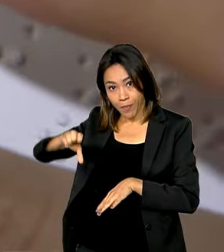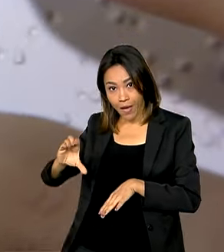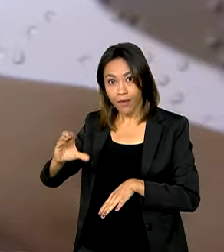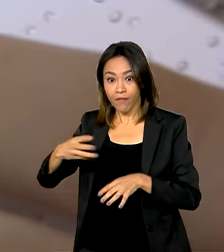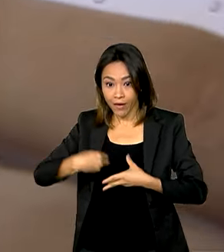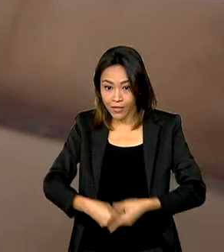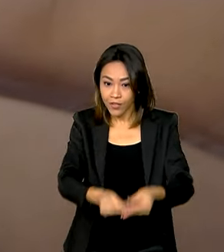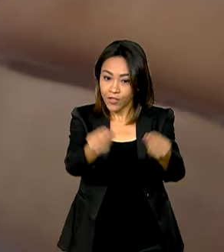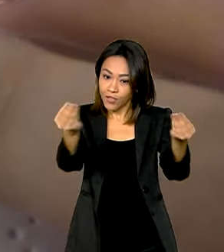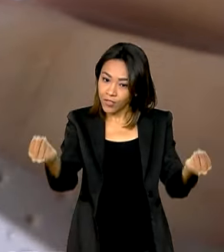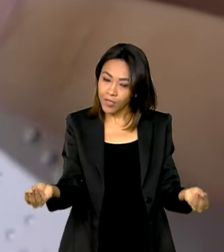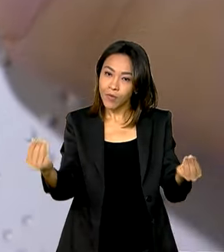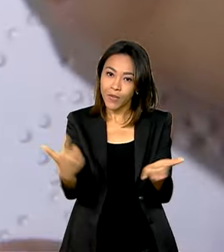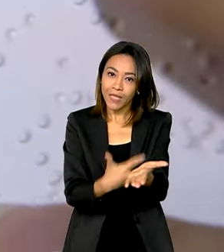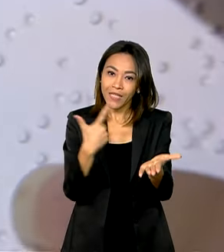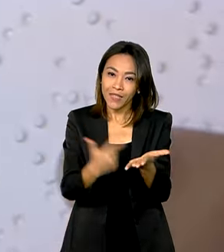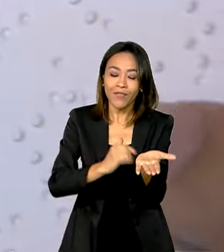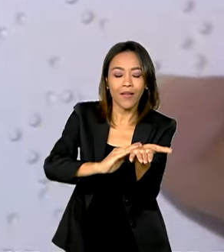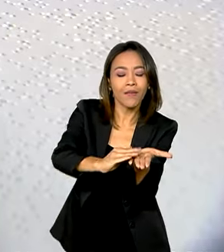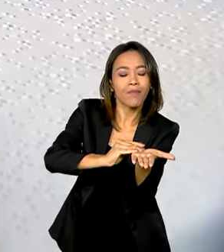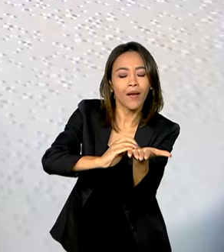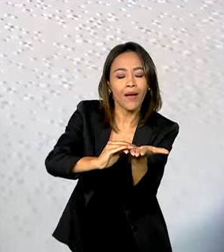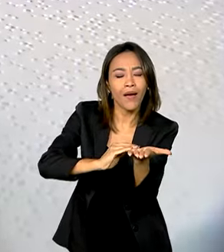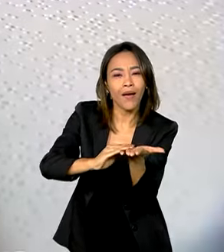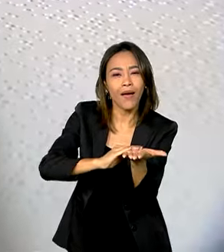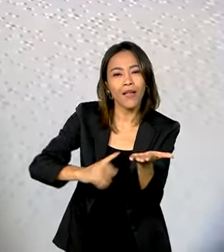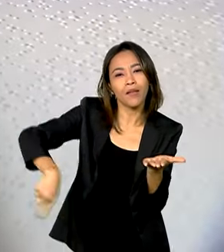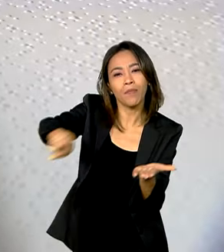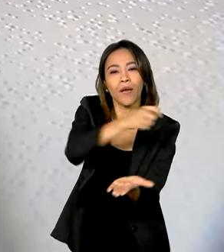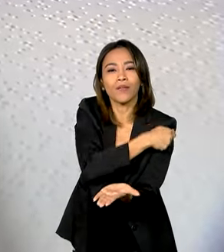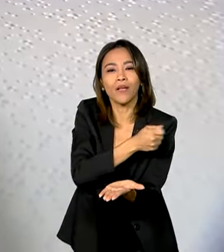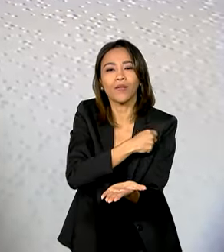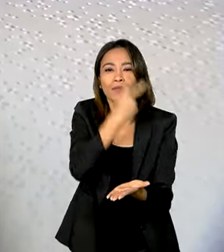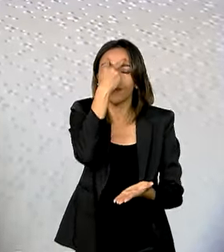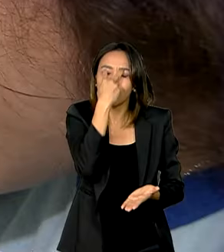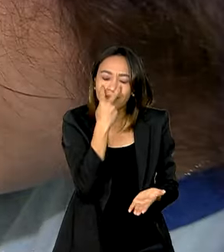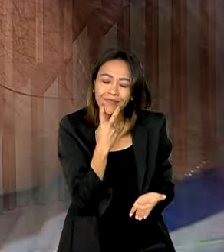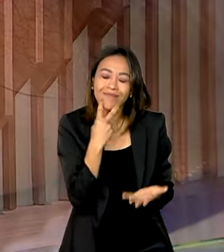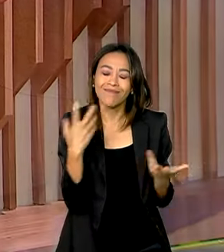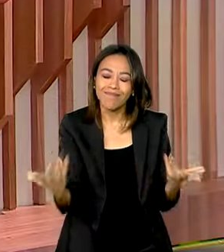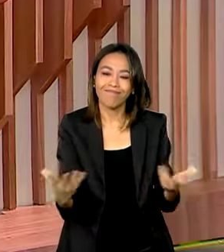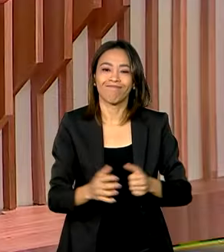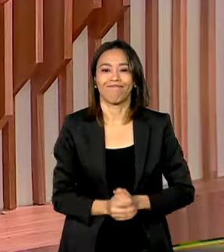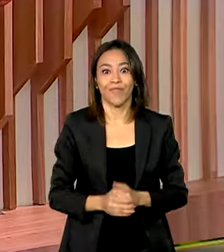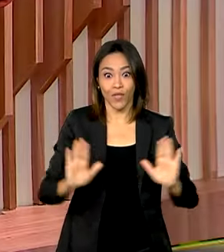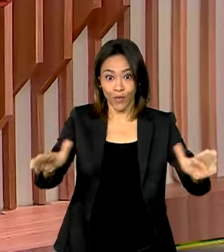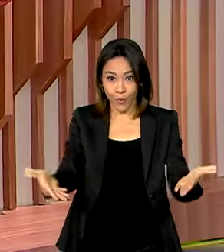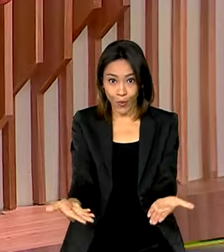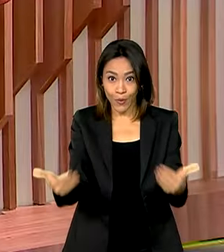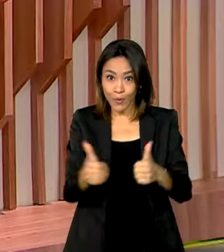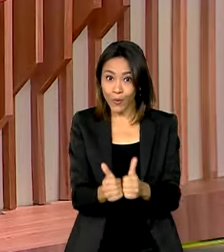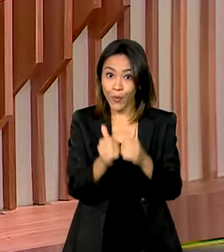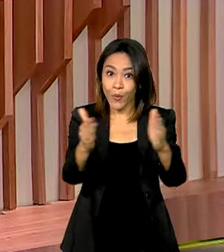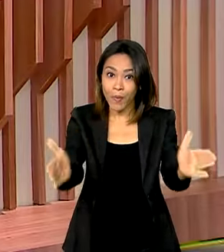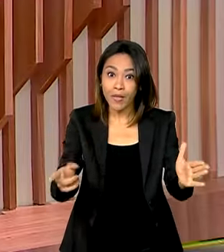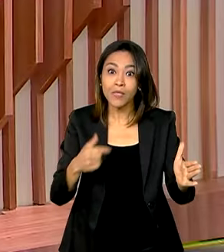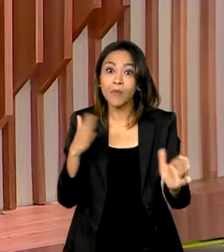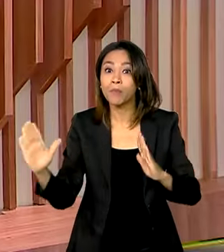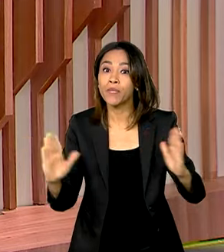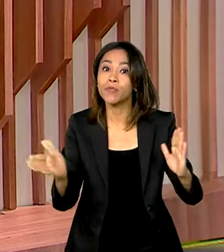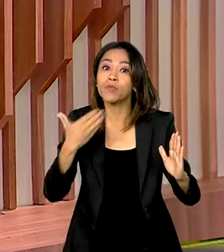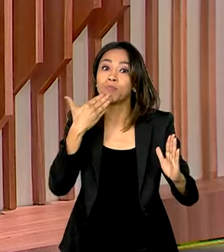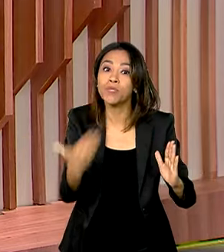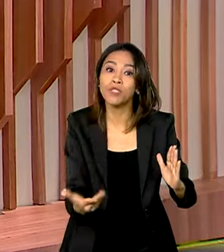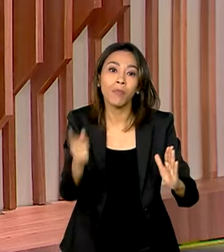distribuir livros didáticos em braile para estudantes com deficiência visual. E começa hoje o período para solicitar a